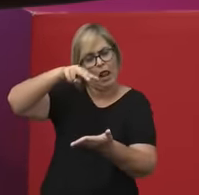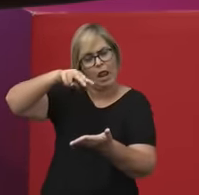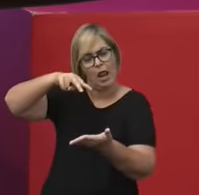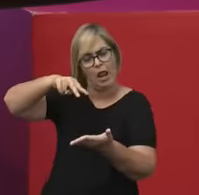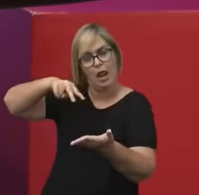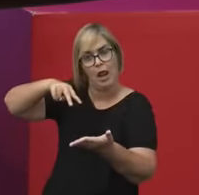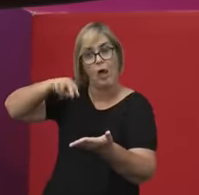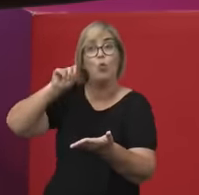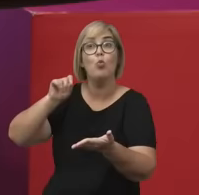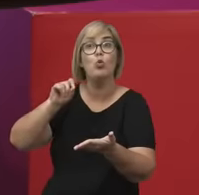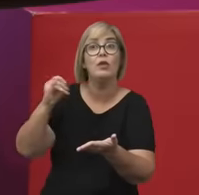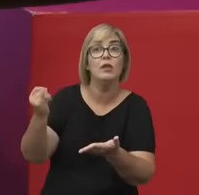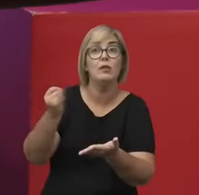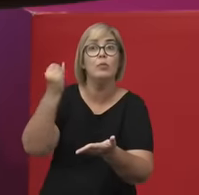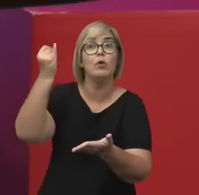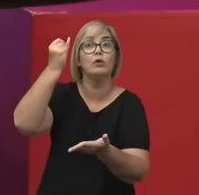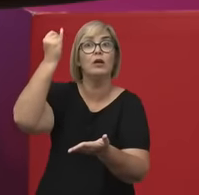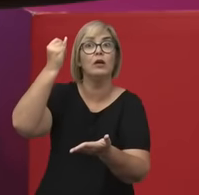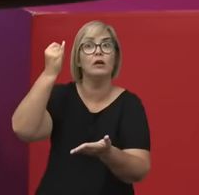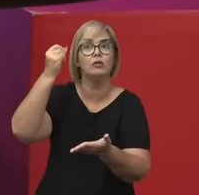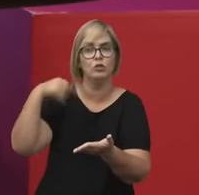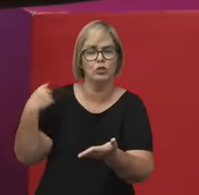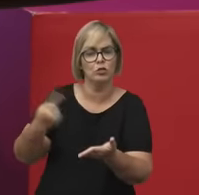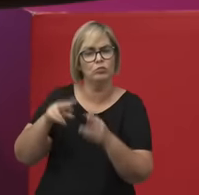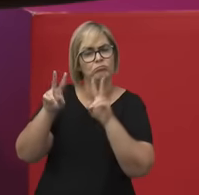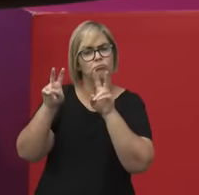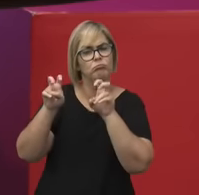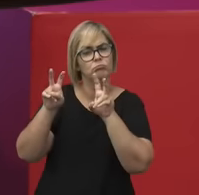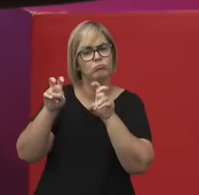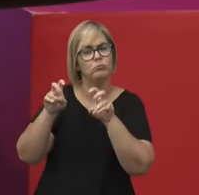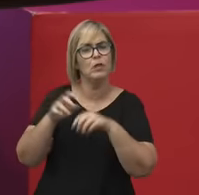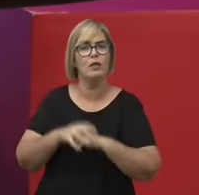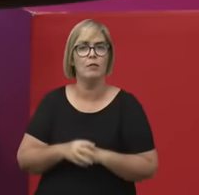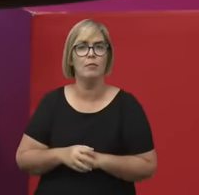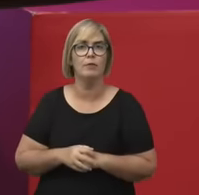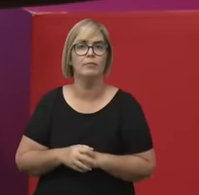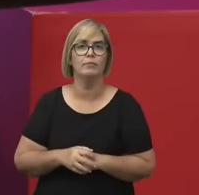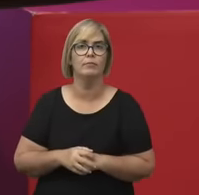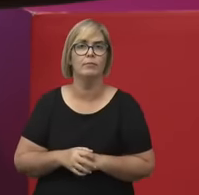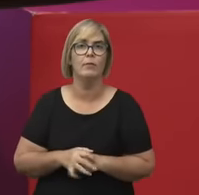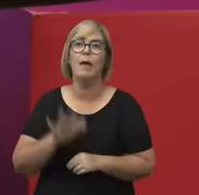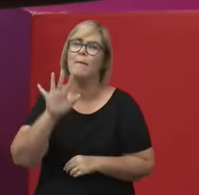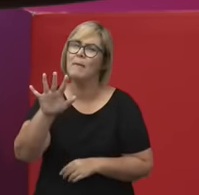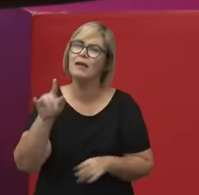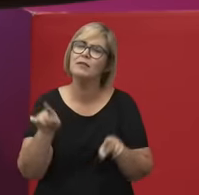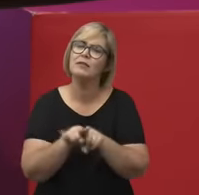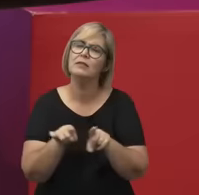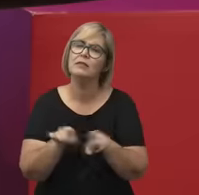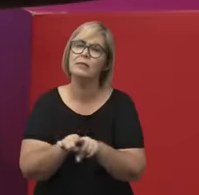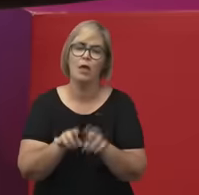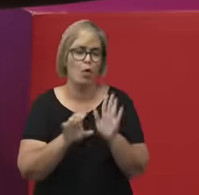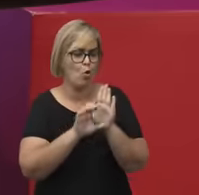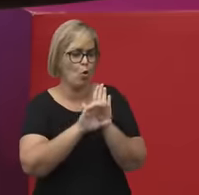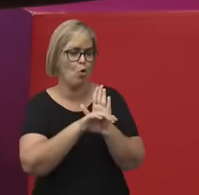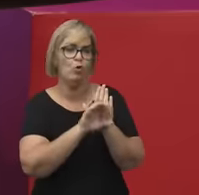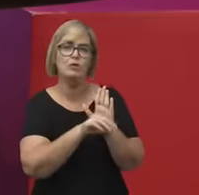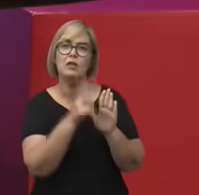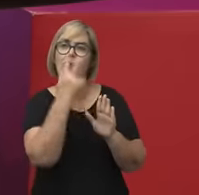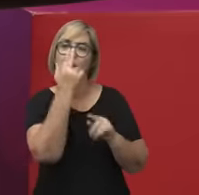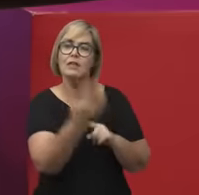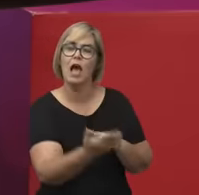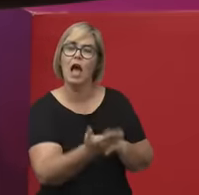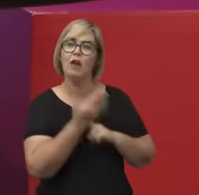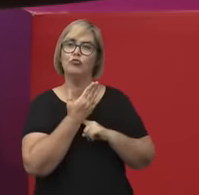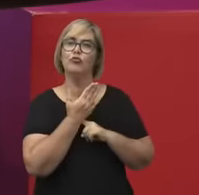importantes, os temas que são, que consideramos importantes na história da filosofia, mas também é um conceito que nos ajuda a estabelecer